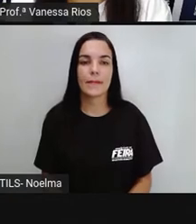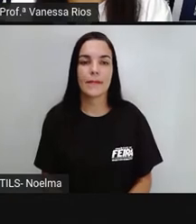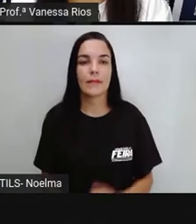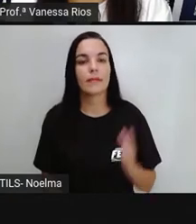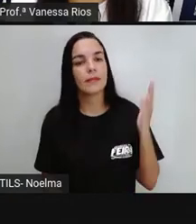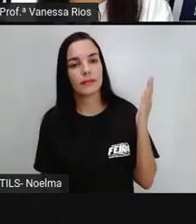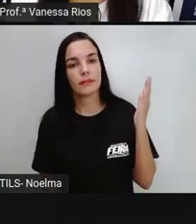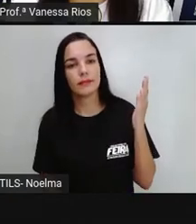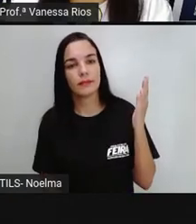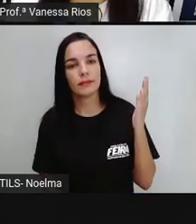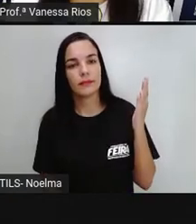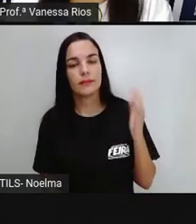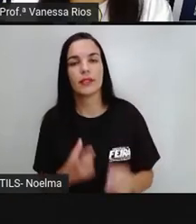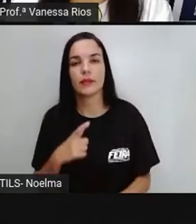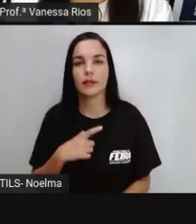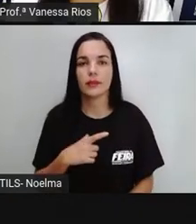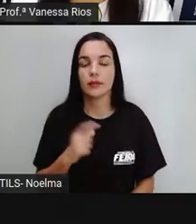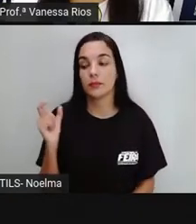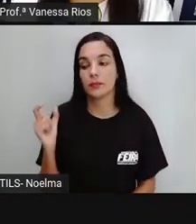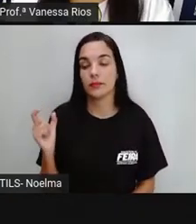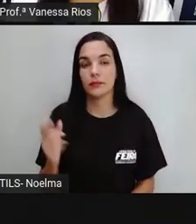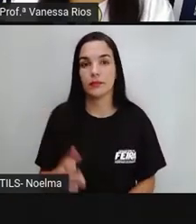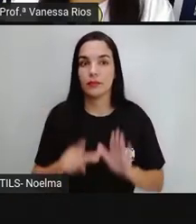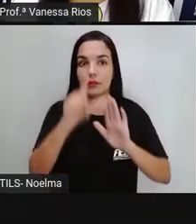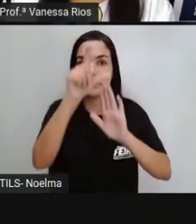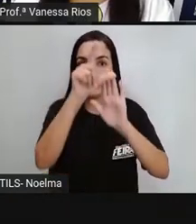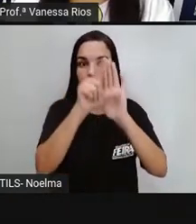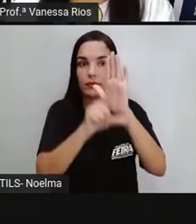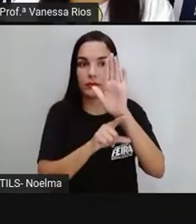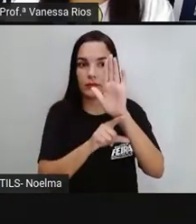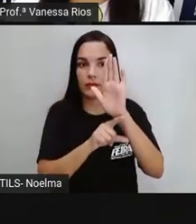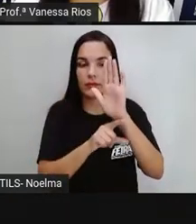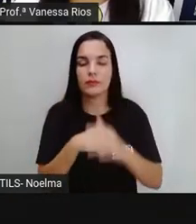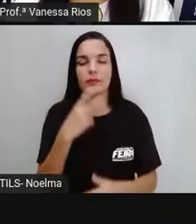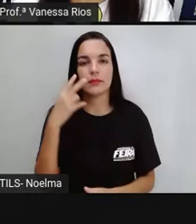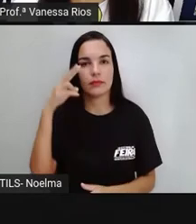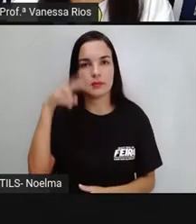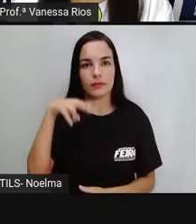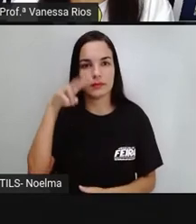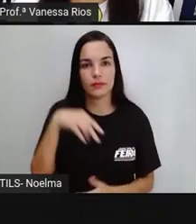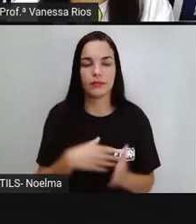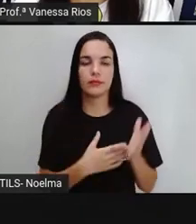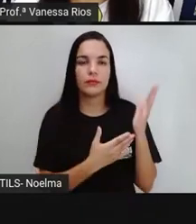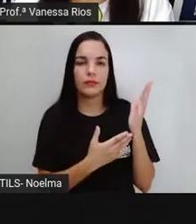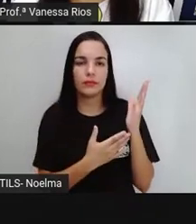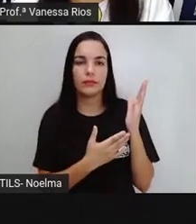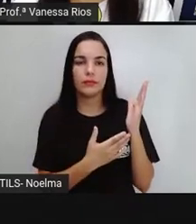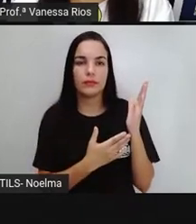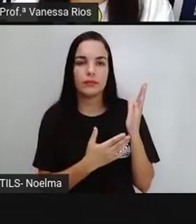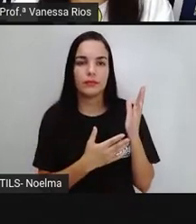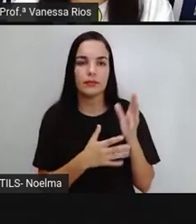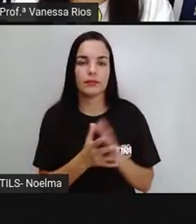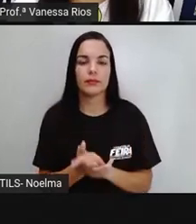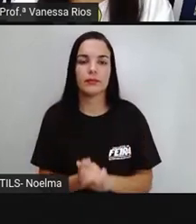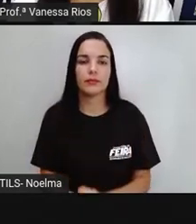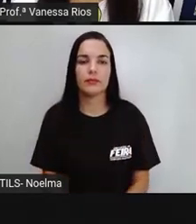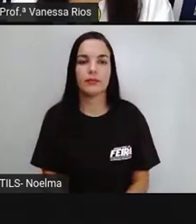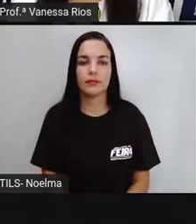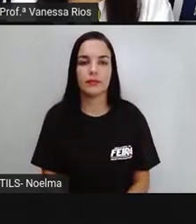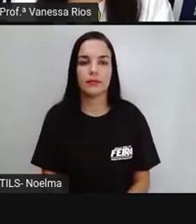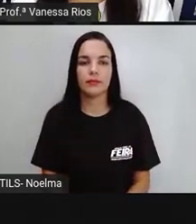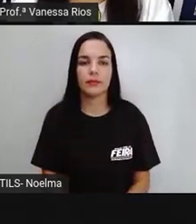A pró vai ler as palavras novamente, ó. Abóbora. Pêssego.